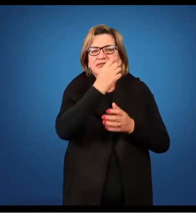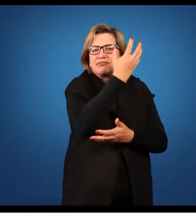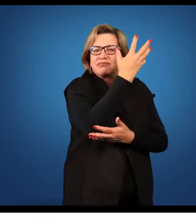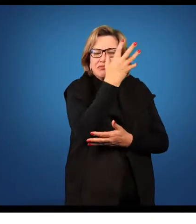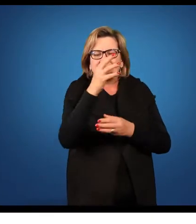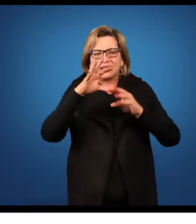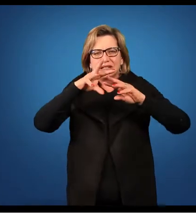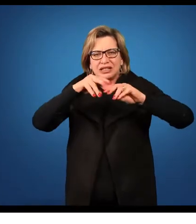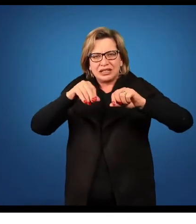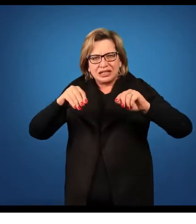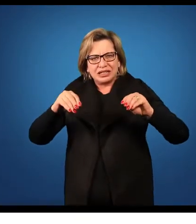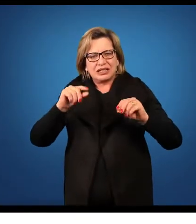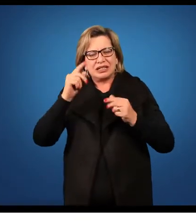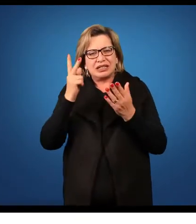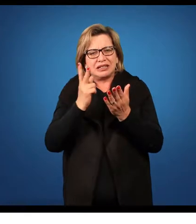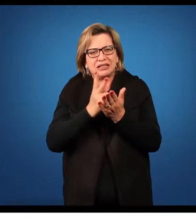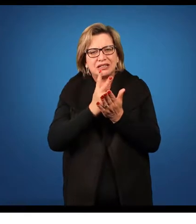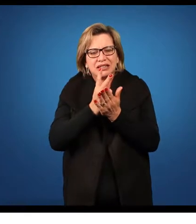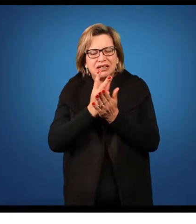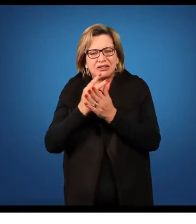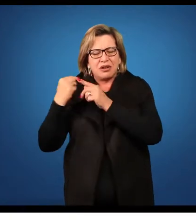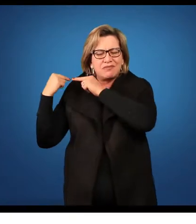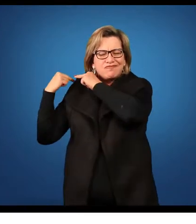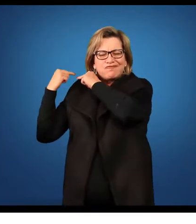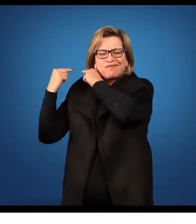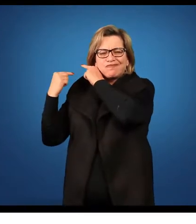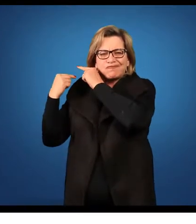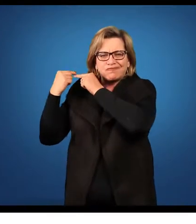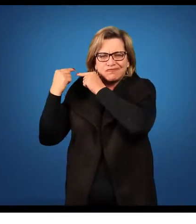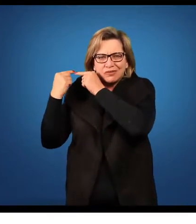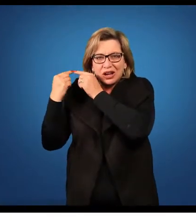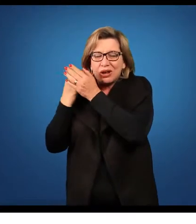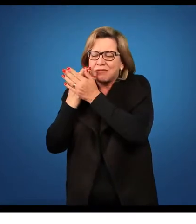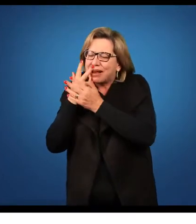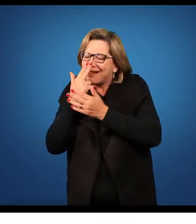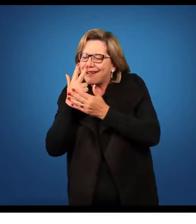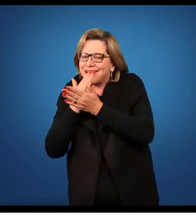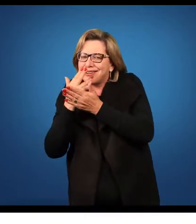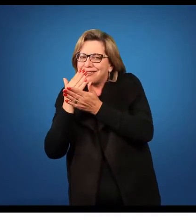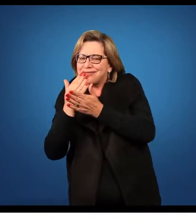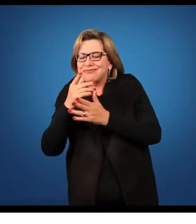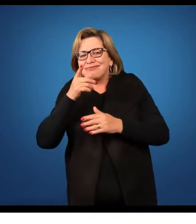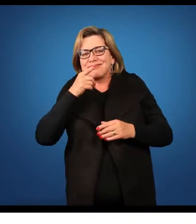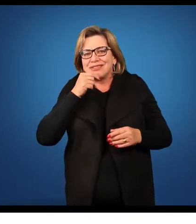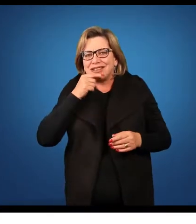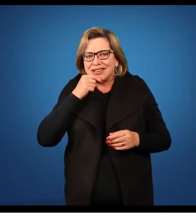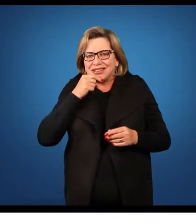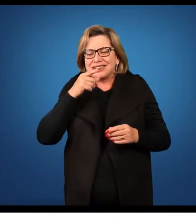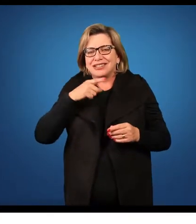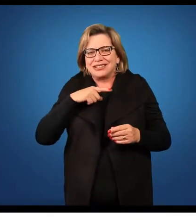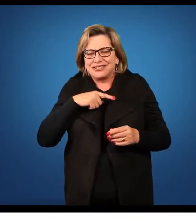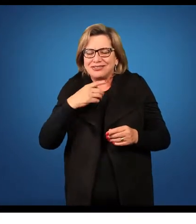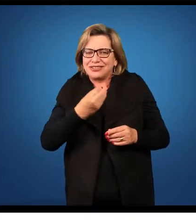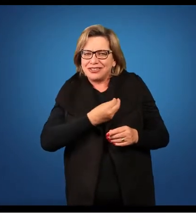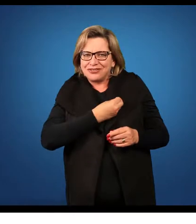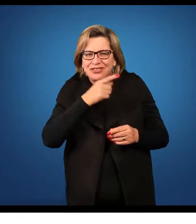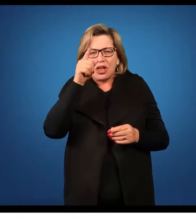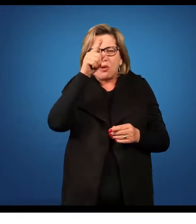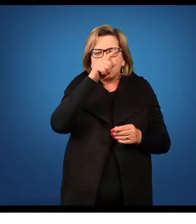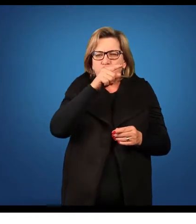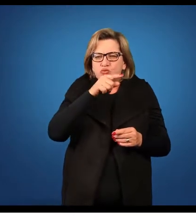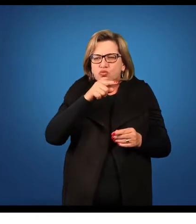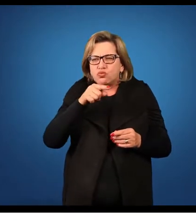terrestres provavelmente elas venham de um ancestral aquático e que apresentava um ciclo de vida com uma